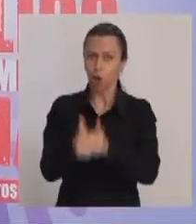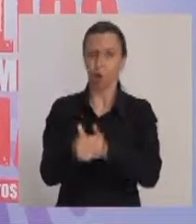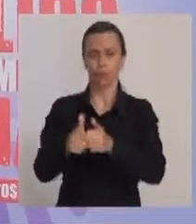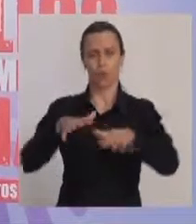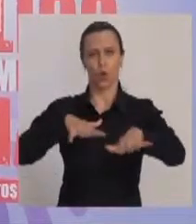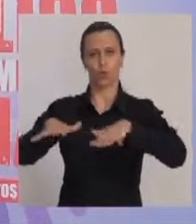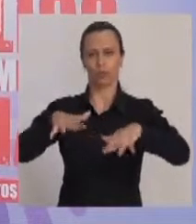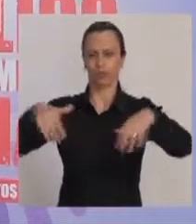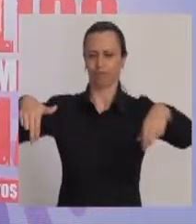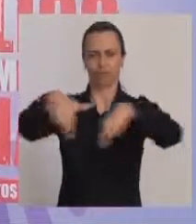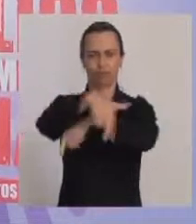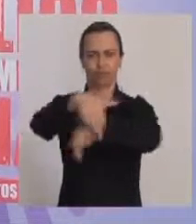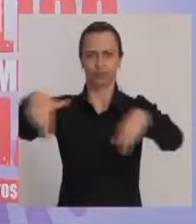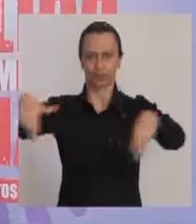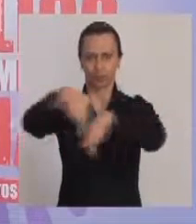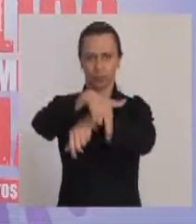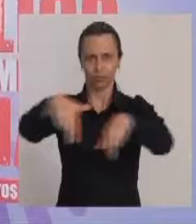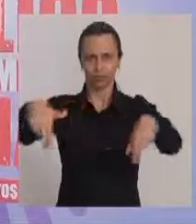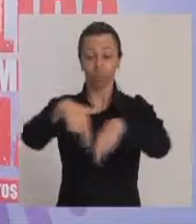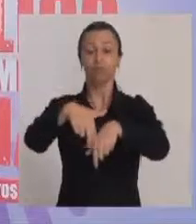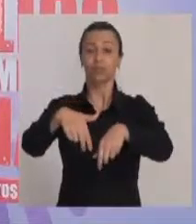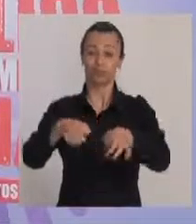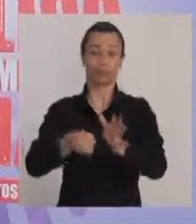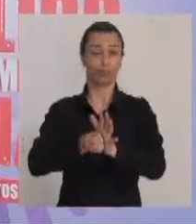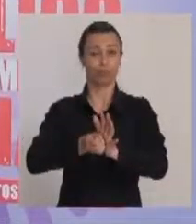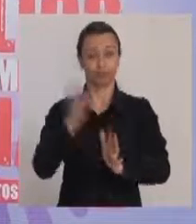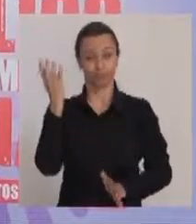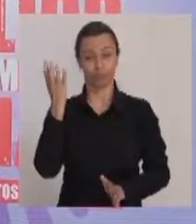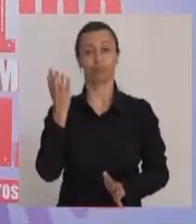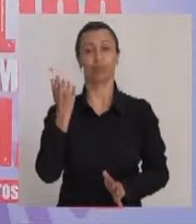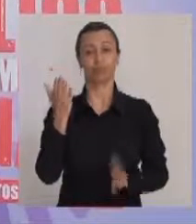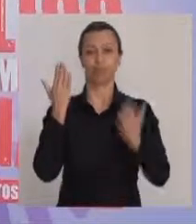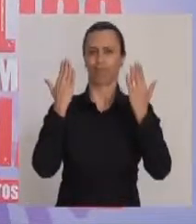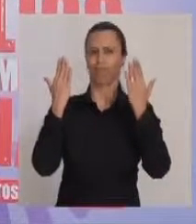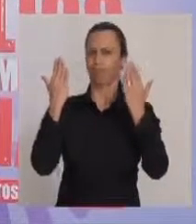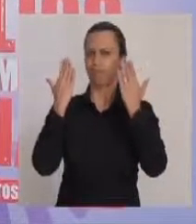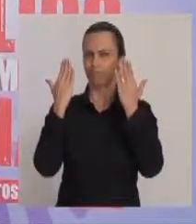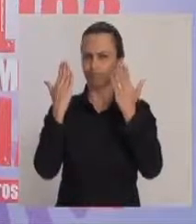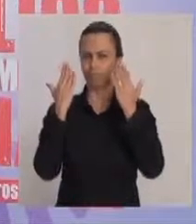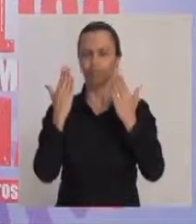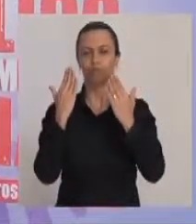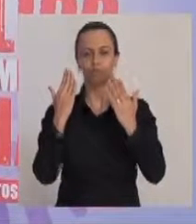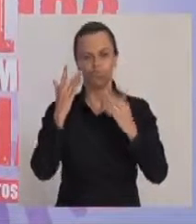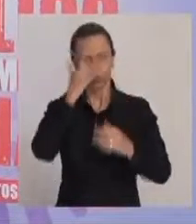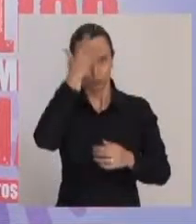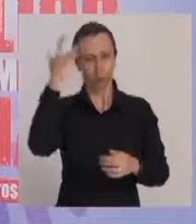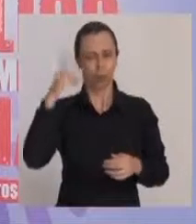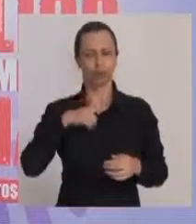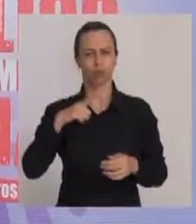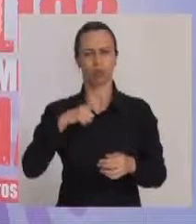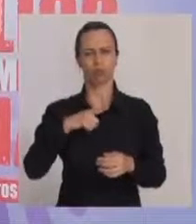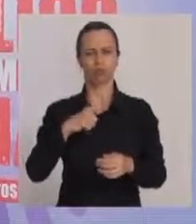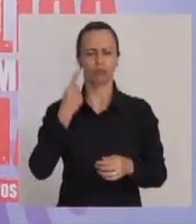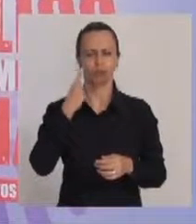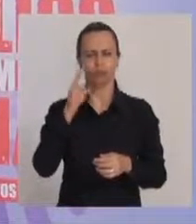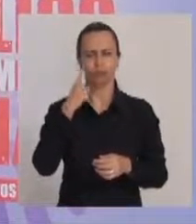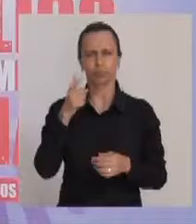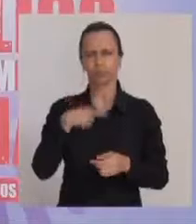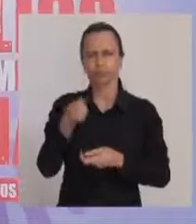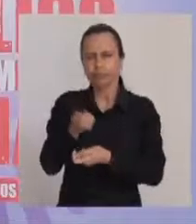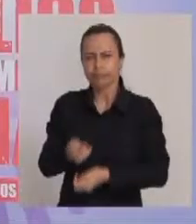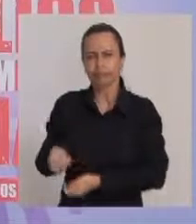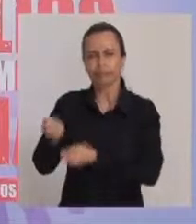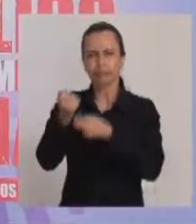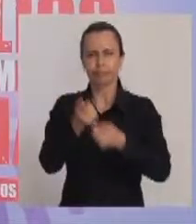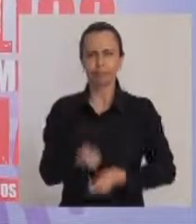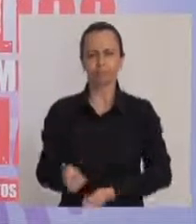acompanhando essa movimentação que muitas vezes é suspeita de pessoas que vão ali